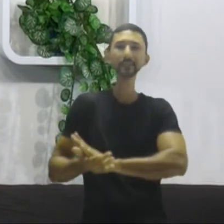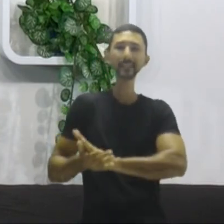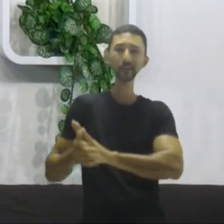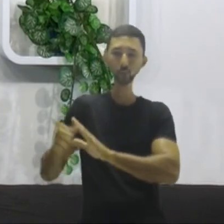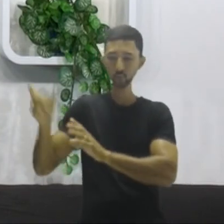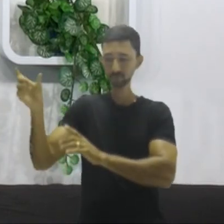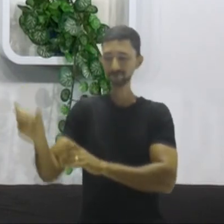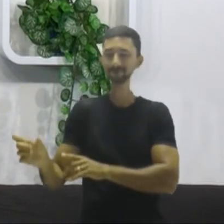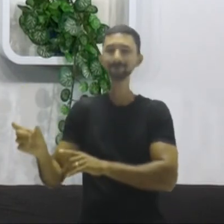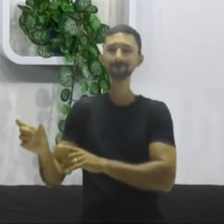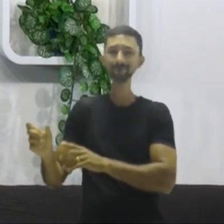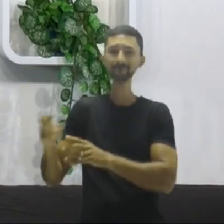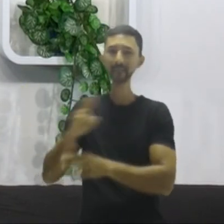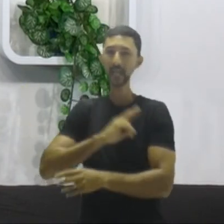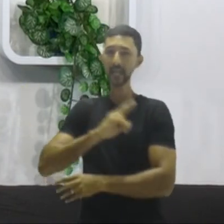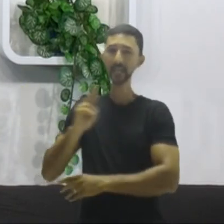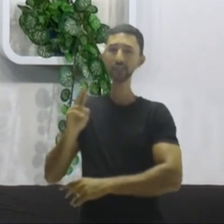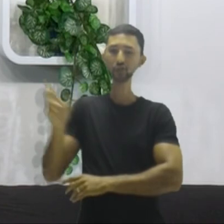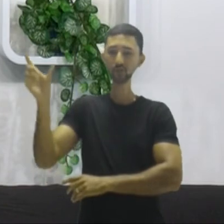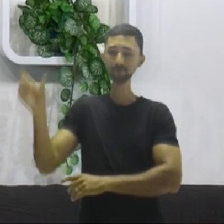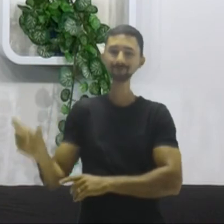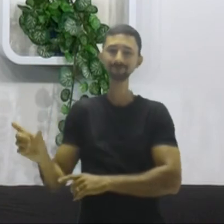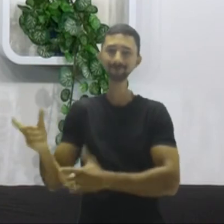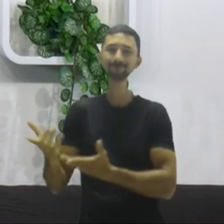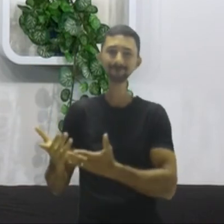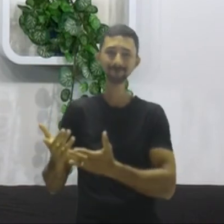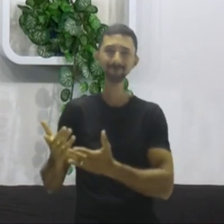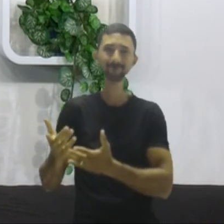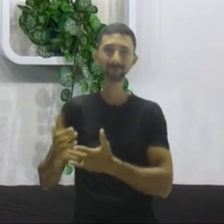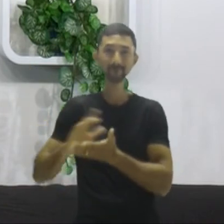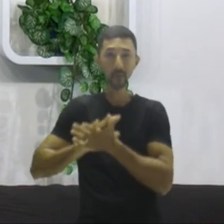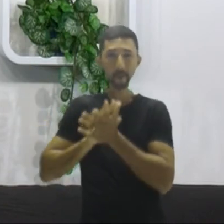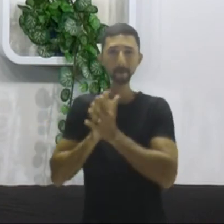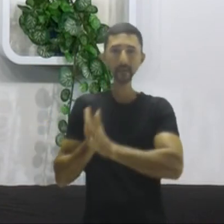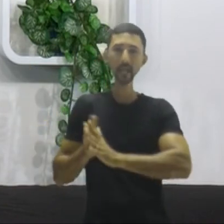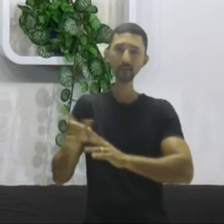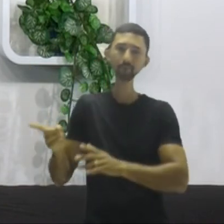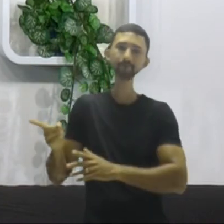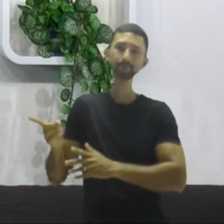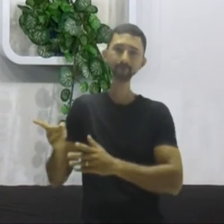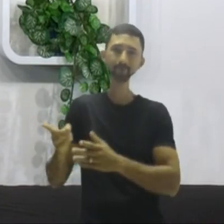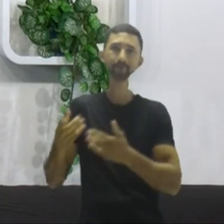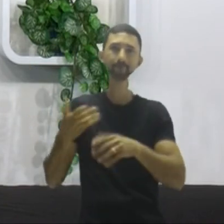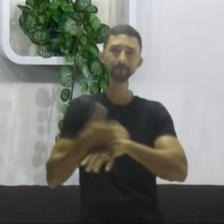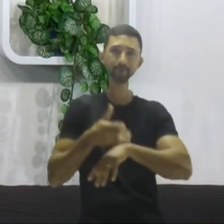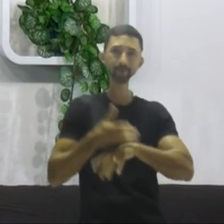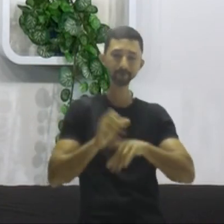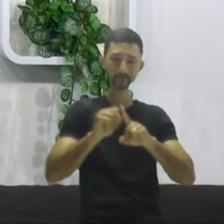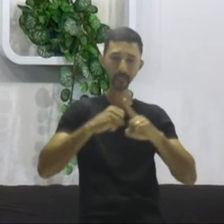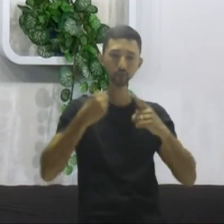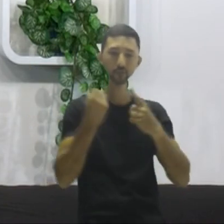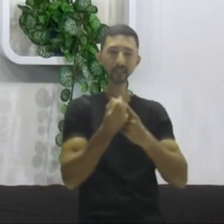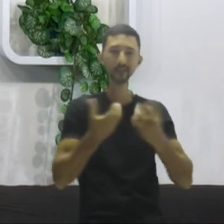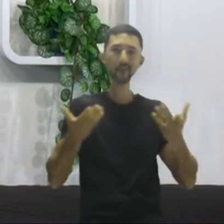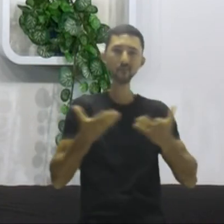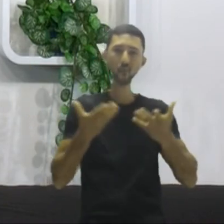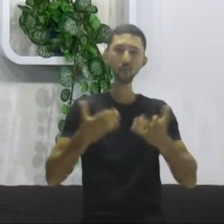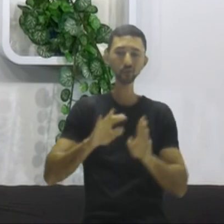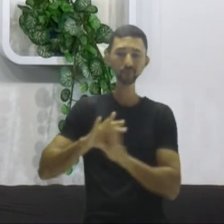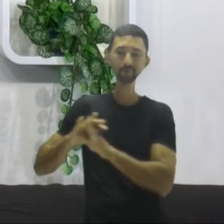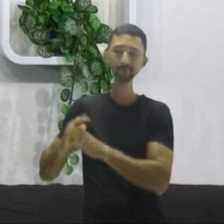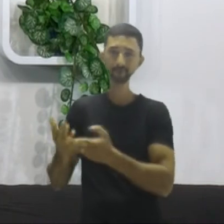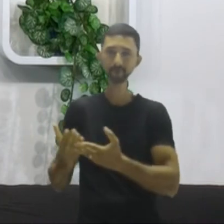preconceito à religião islâmica. Isso é presente na nossa sociedade moderna.